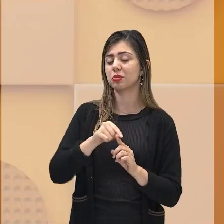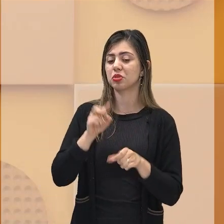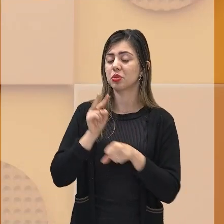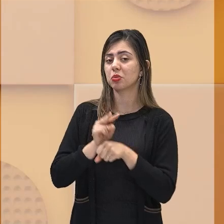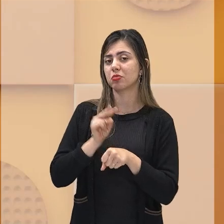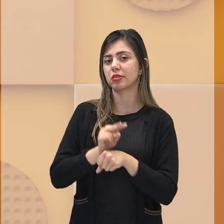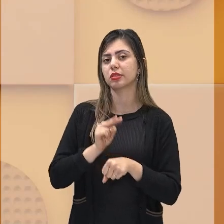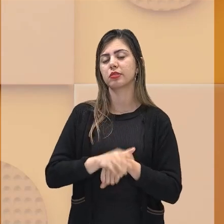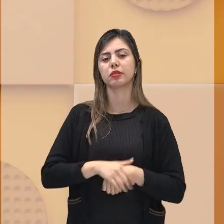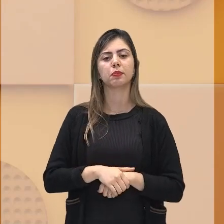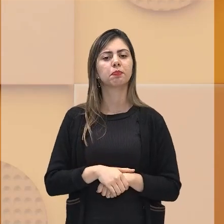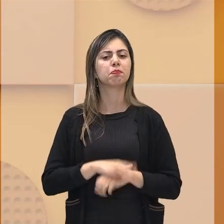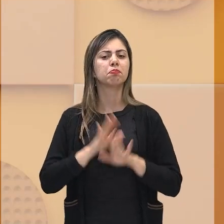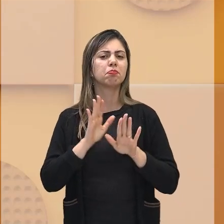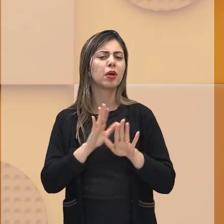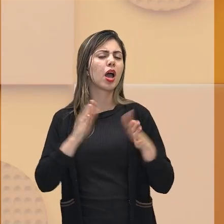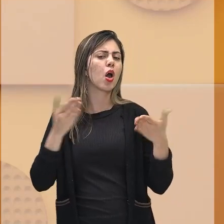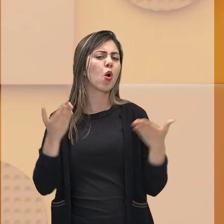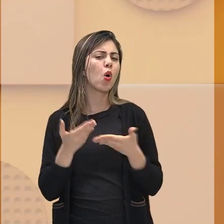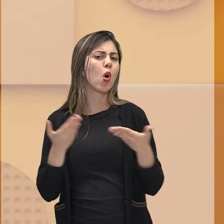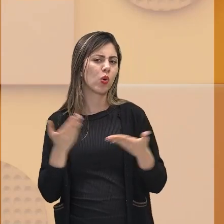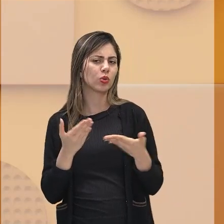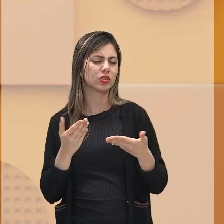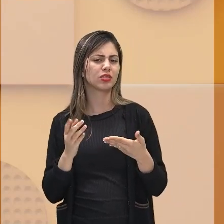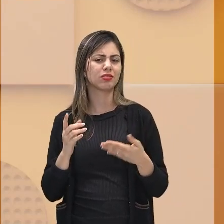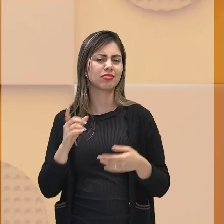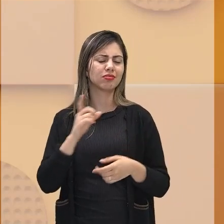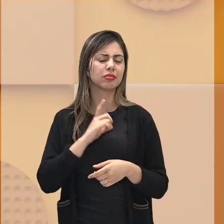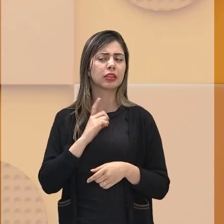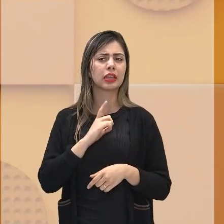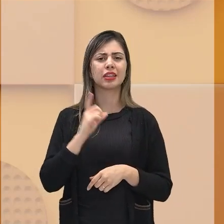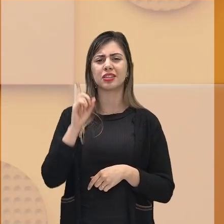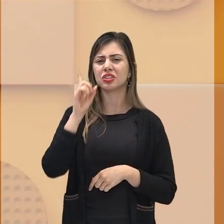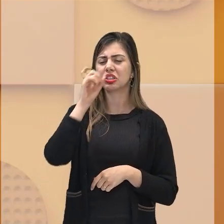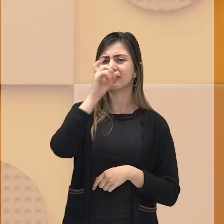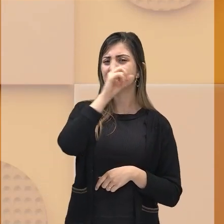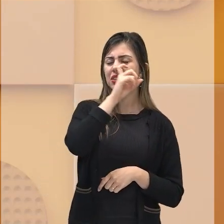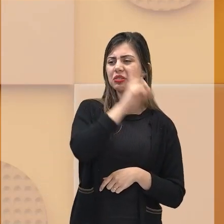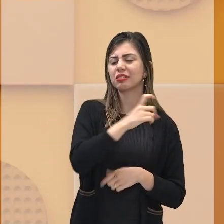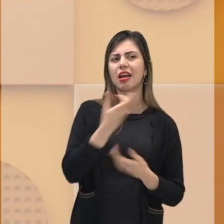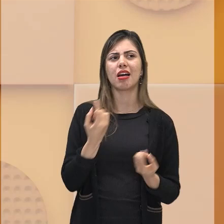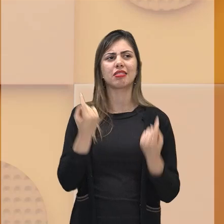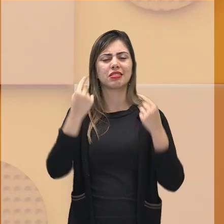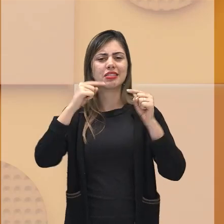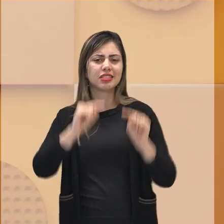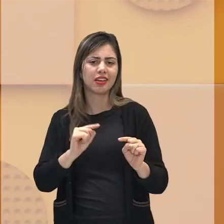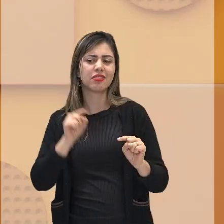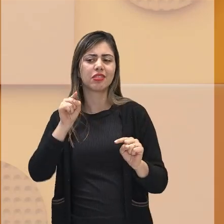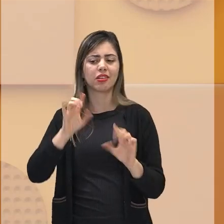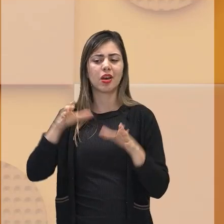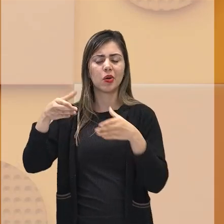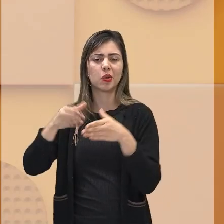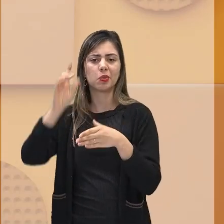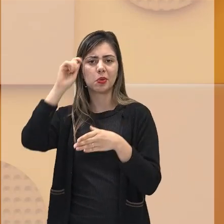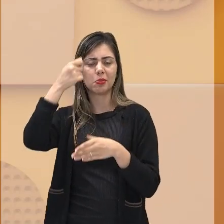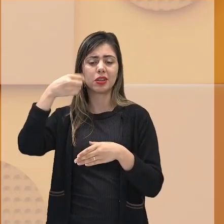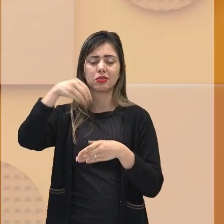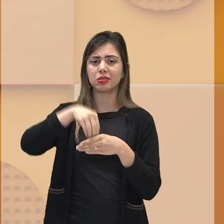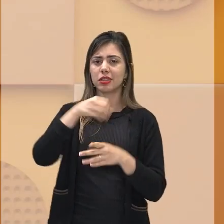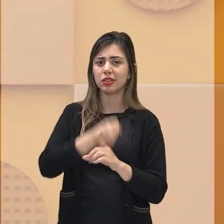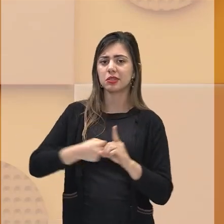Mas, e atualmente, será que as dificuldades, os desafios que os negros têm hoje na sociedade